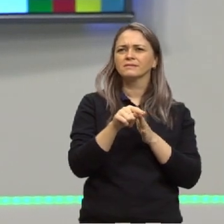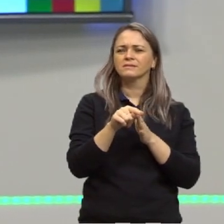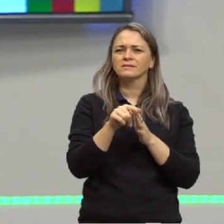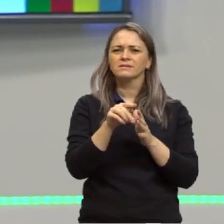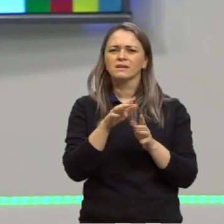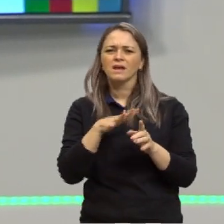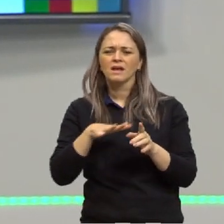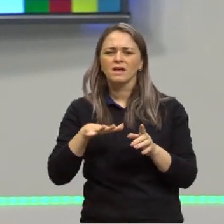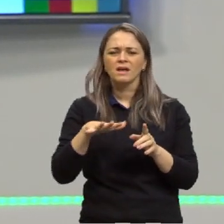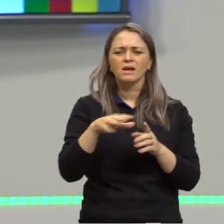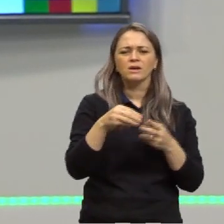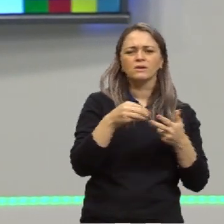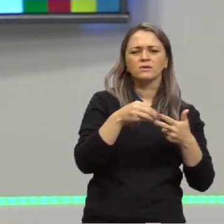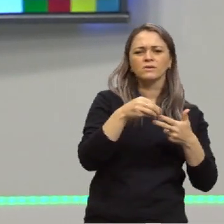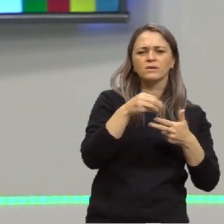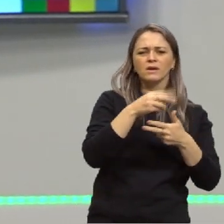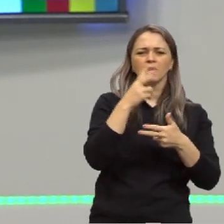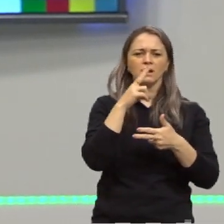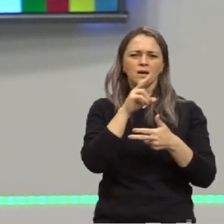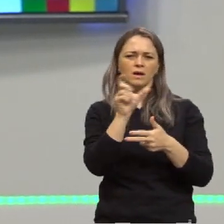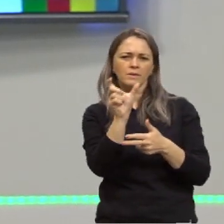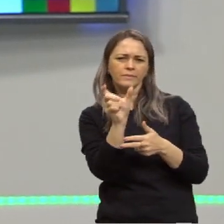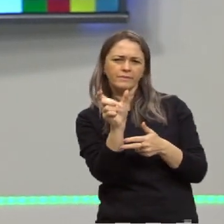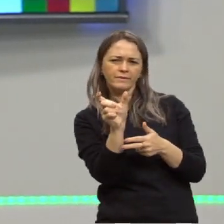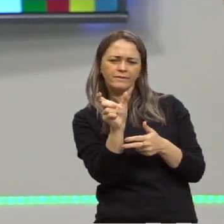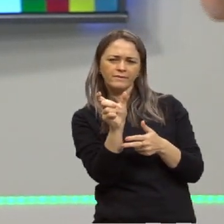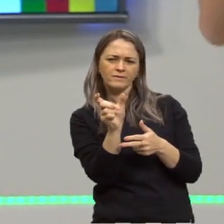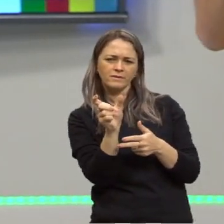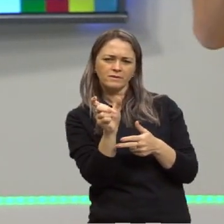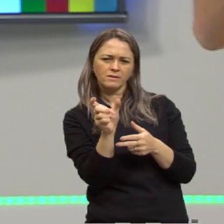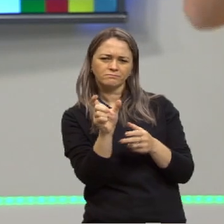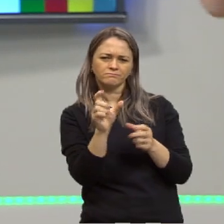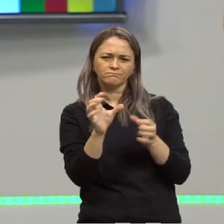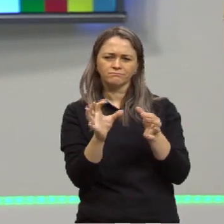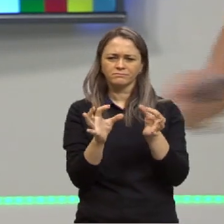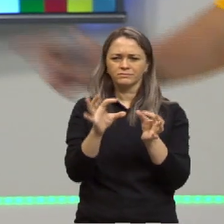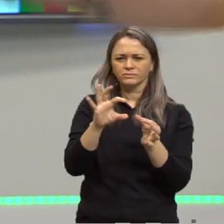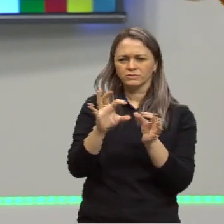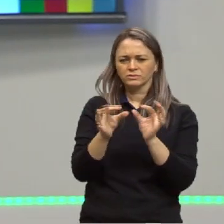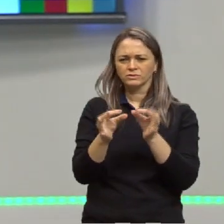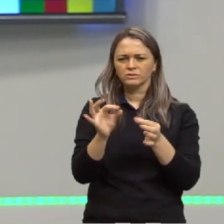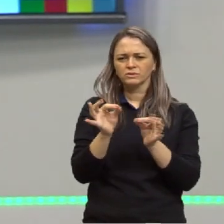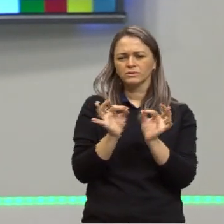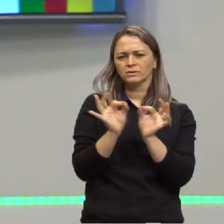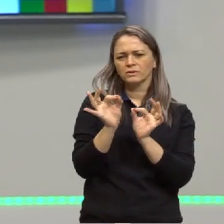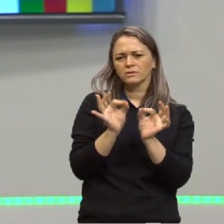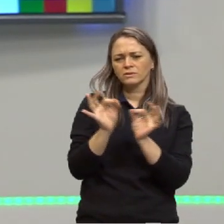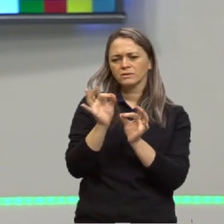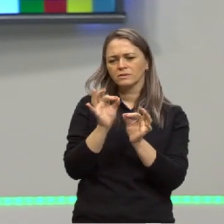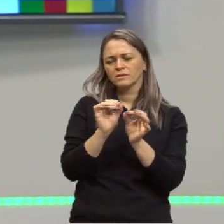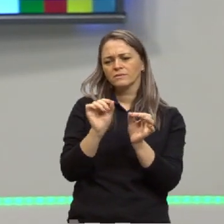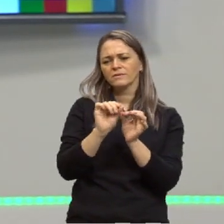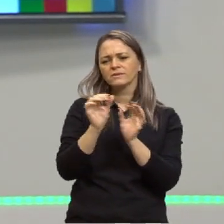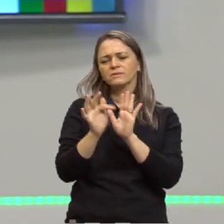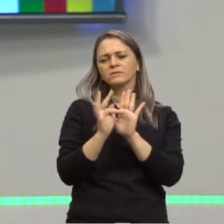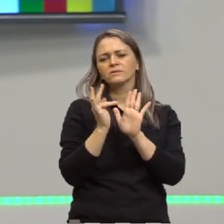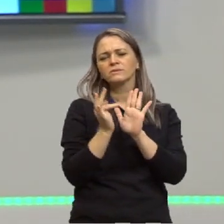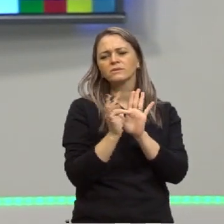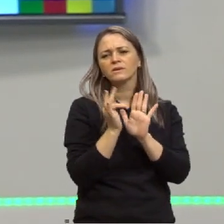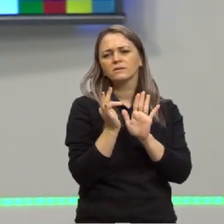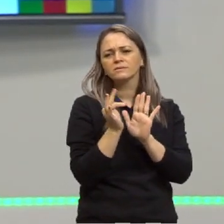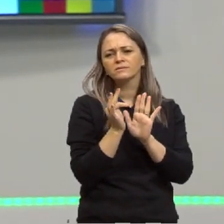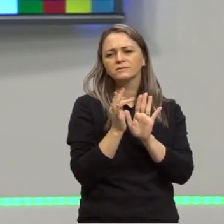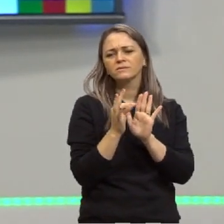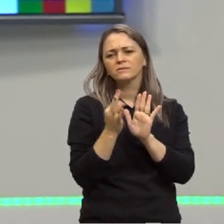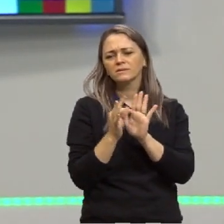O Enem tenta olhar como é que essas palavrinhas vão se encaixar de modo a construir um grande texto. Mas, para